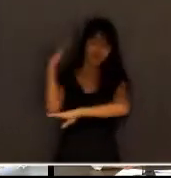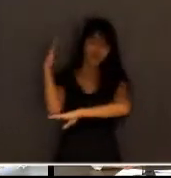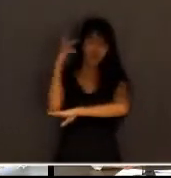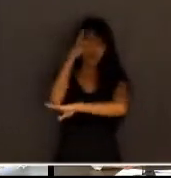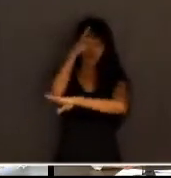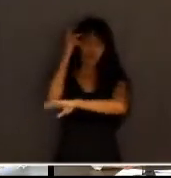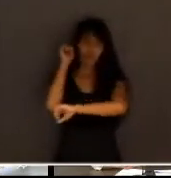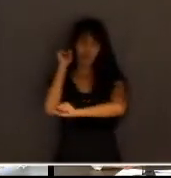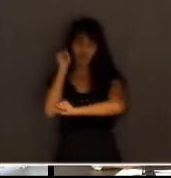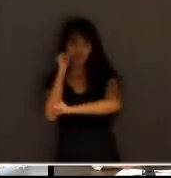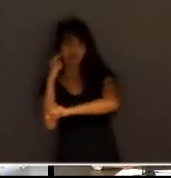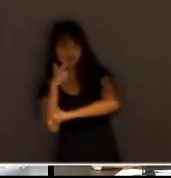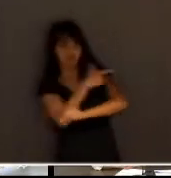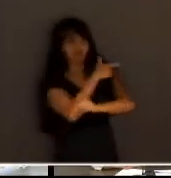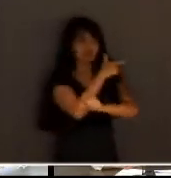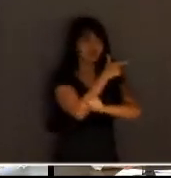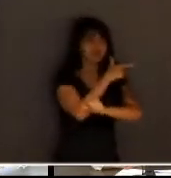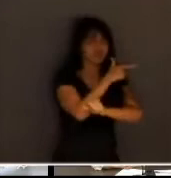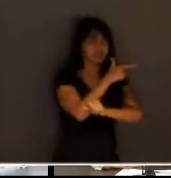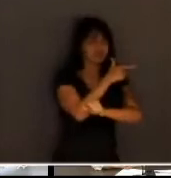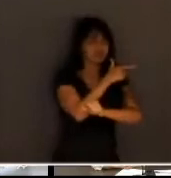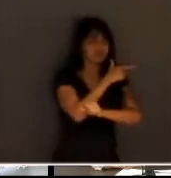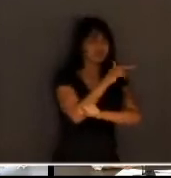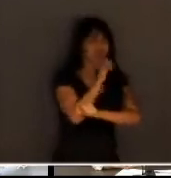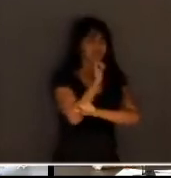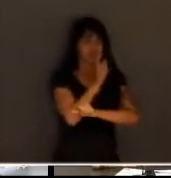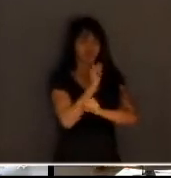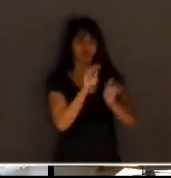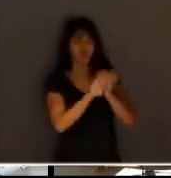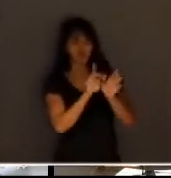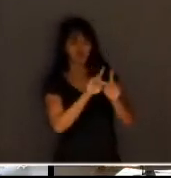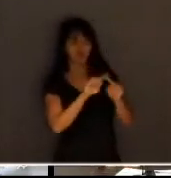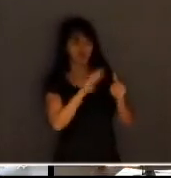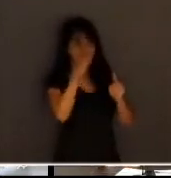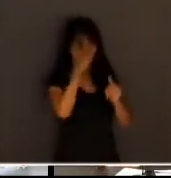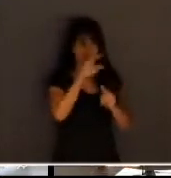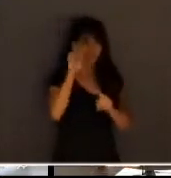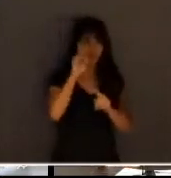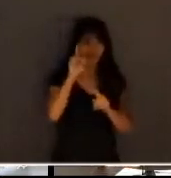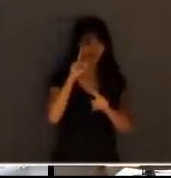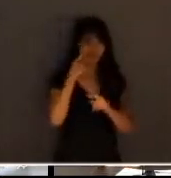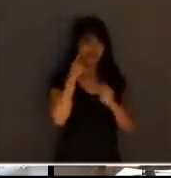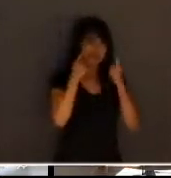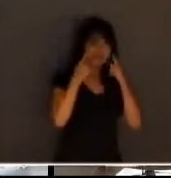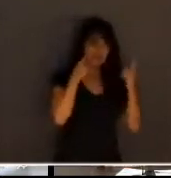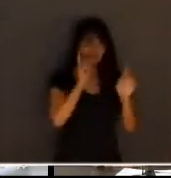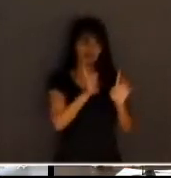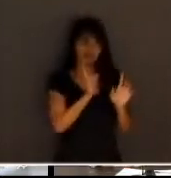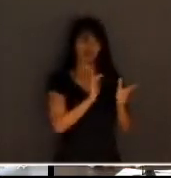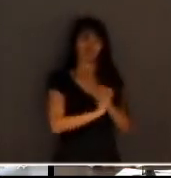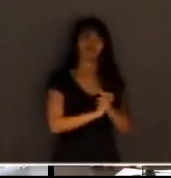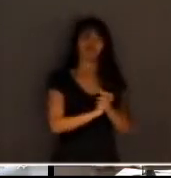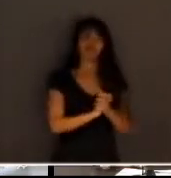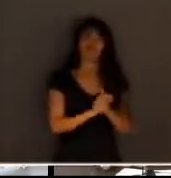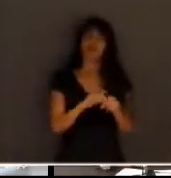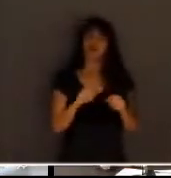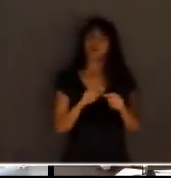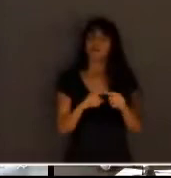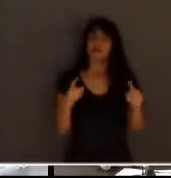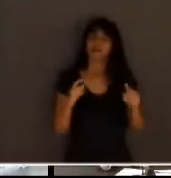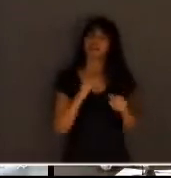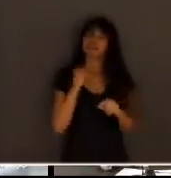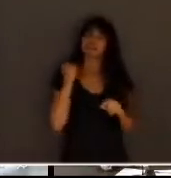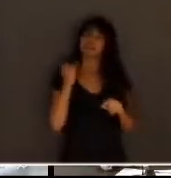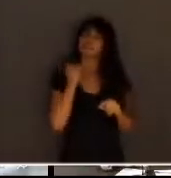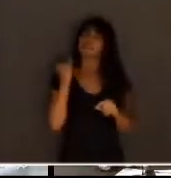você. às vezes isso não aconteceu ainda, mas não vou ficar aqui dando ideia também. Mas, enfim, aquilo era péssimo. Então, o ideal é quê? Era um lugar